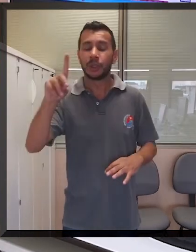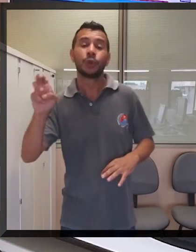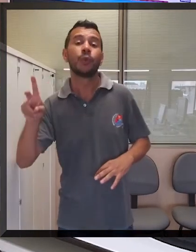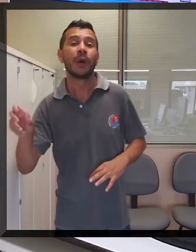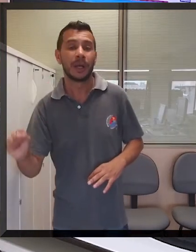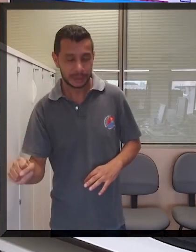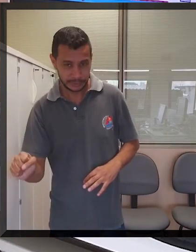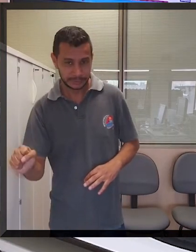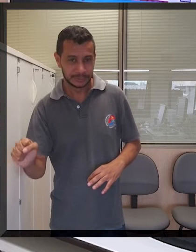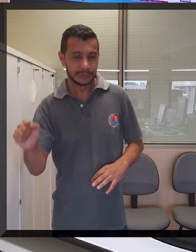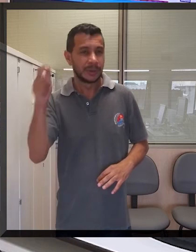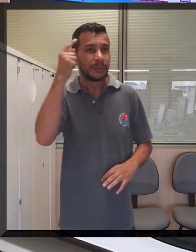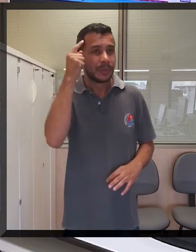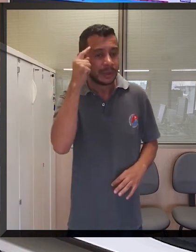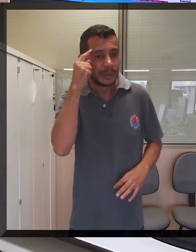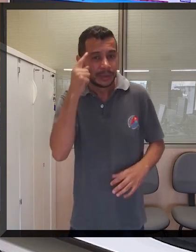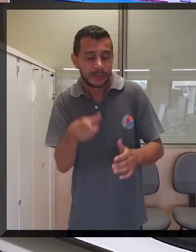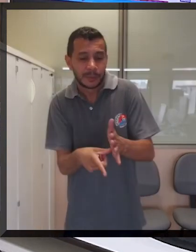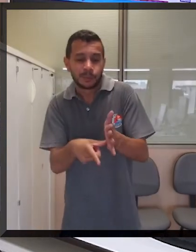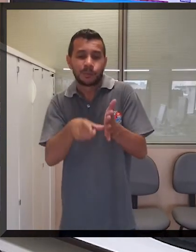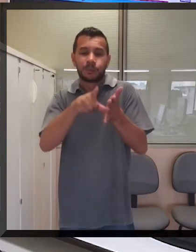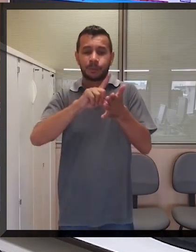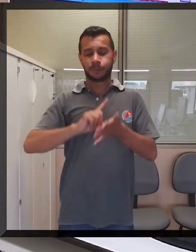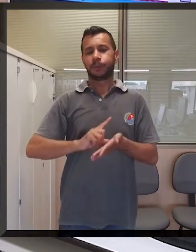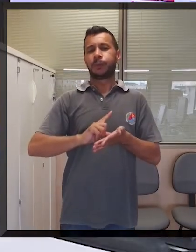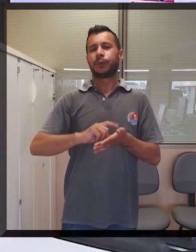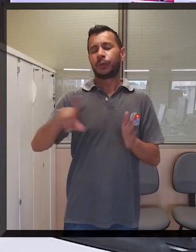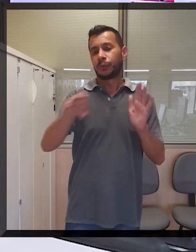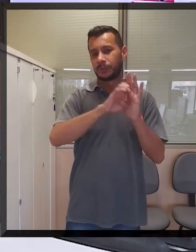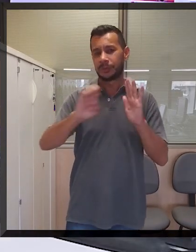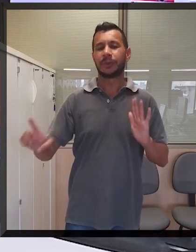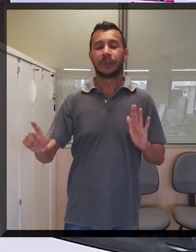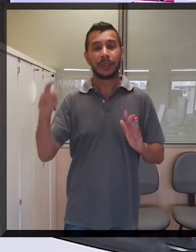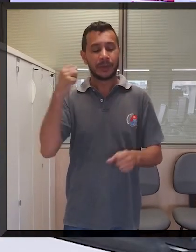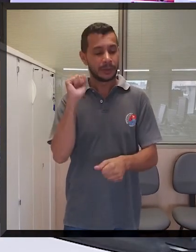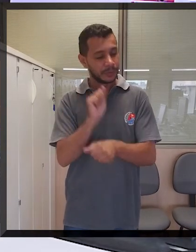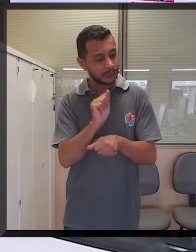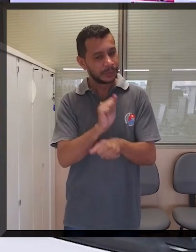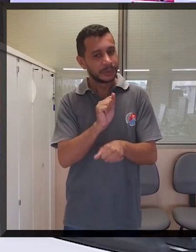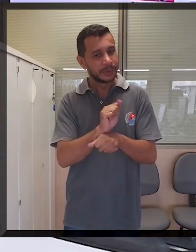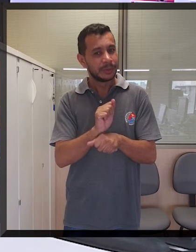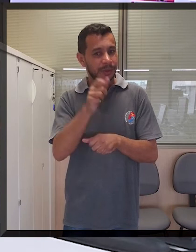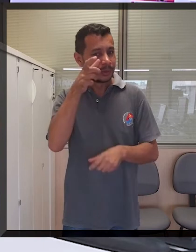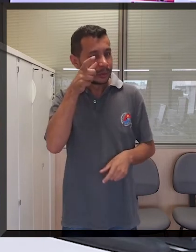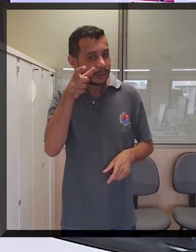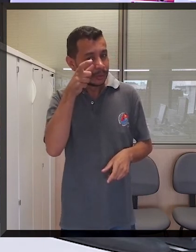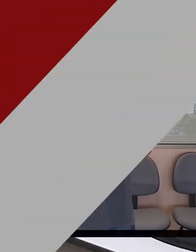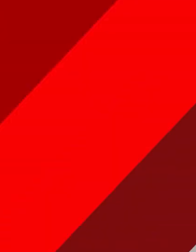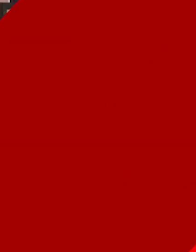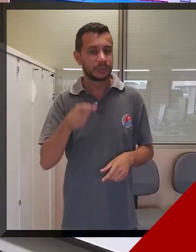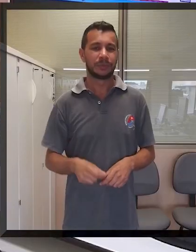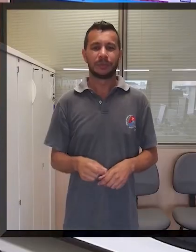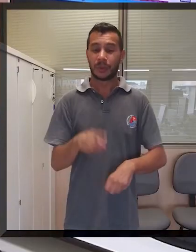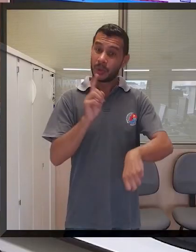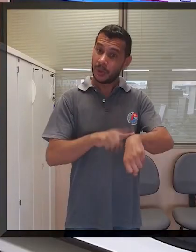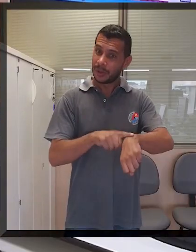julgamento deve reverter o retrocesso desta lei de Goiás. Assim esperamos. Vamos ficar de olho. E